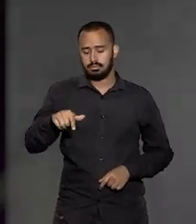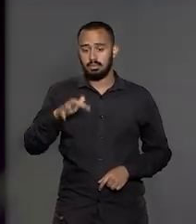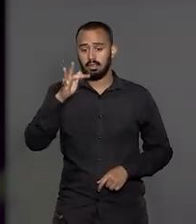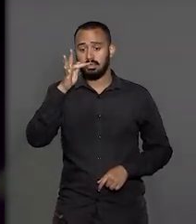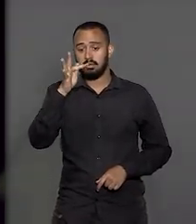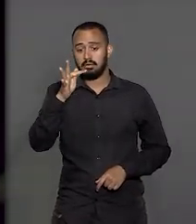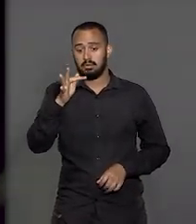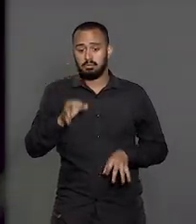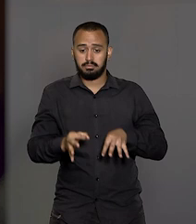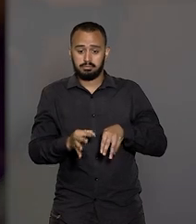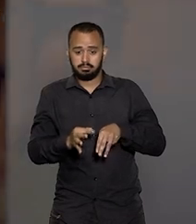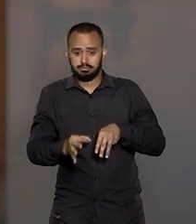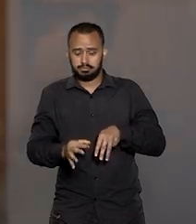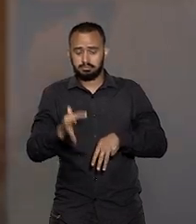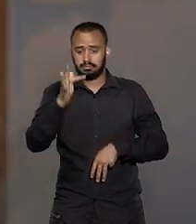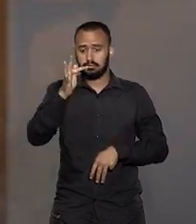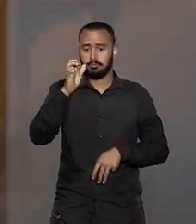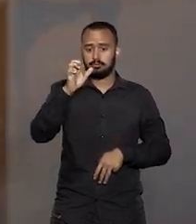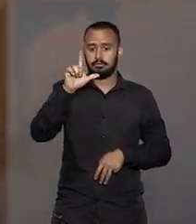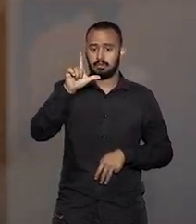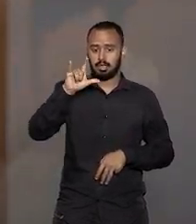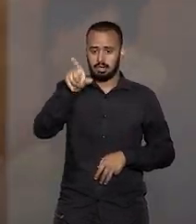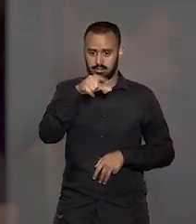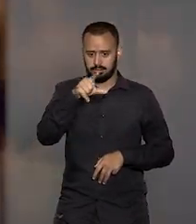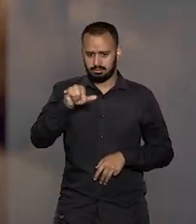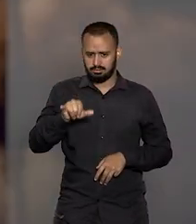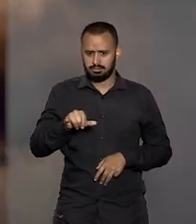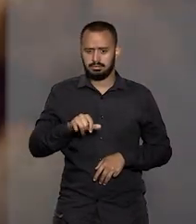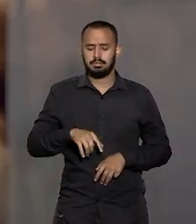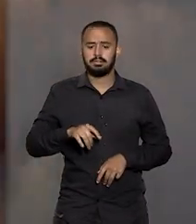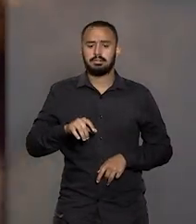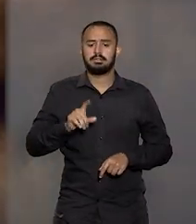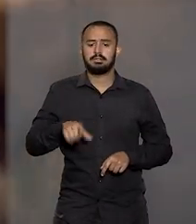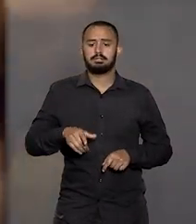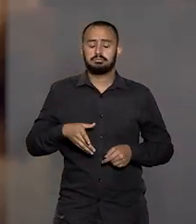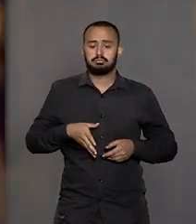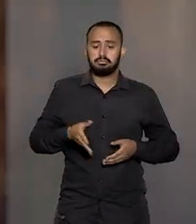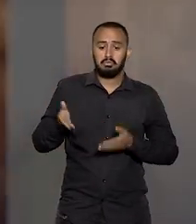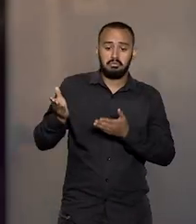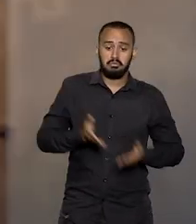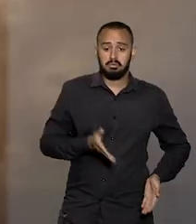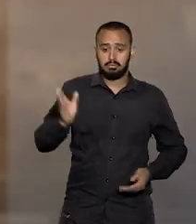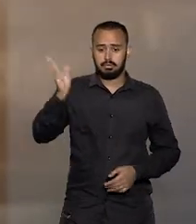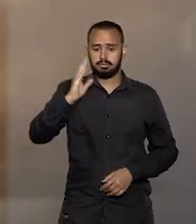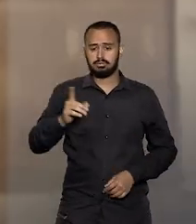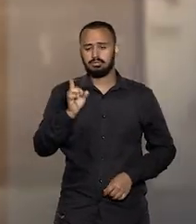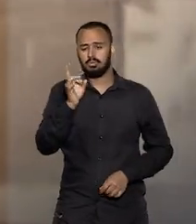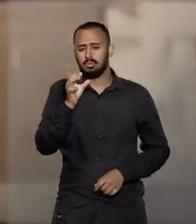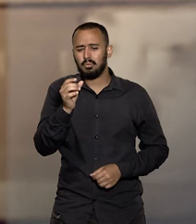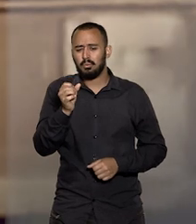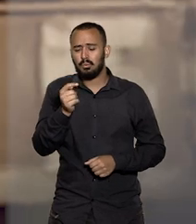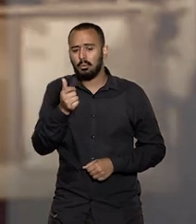Felix Fischer veio com os pais para o Brasil ainda muito pequeno, com apenas um ano de idade.